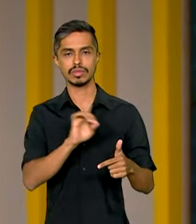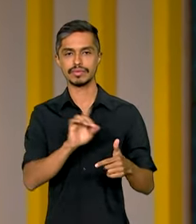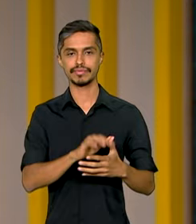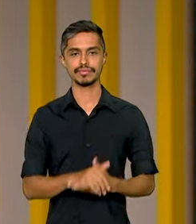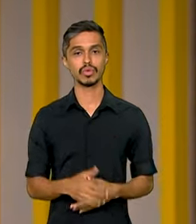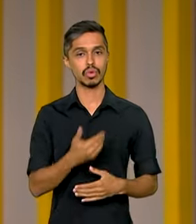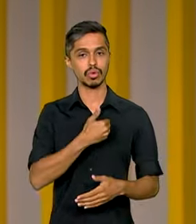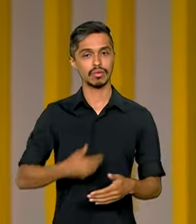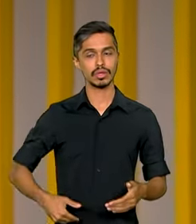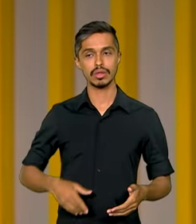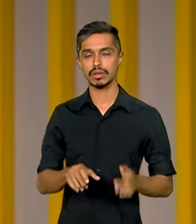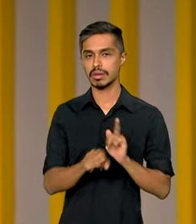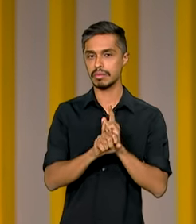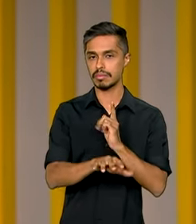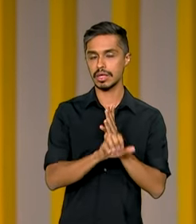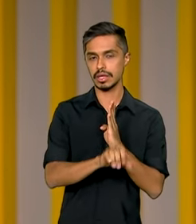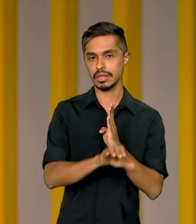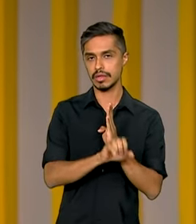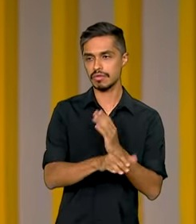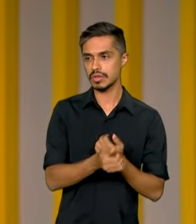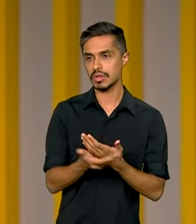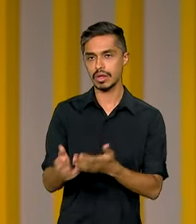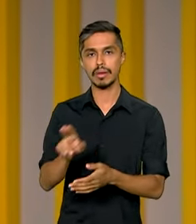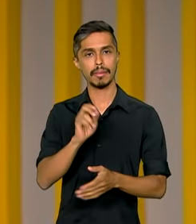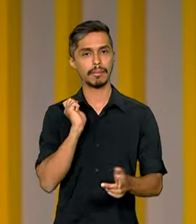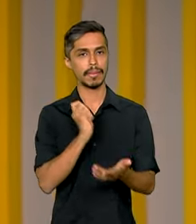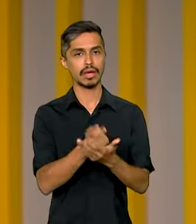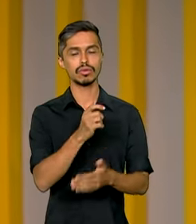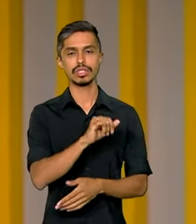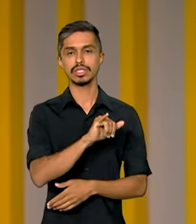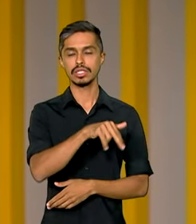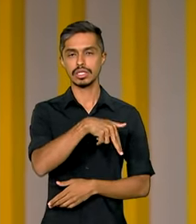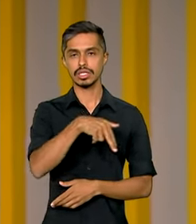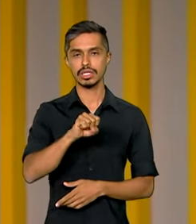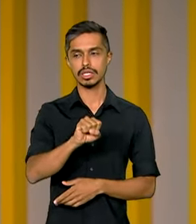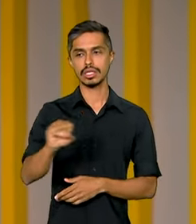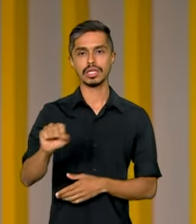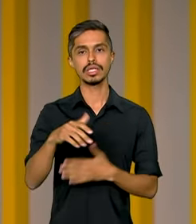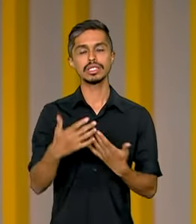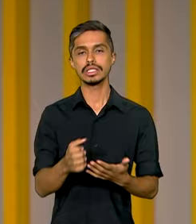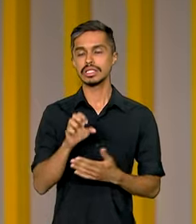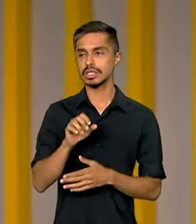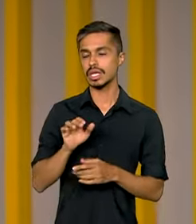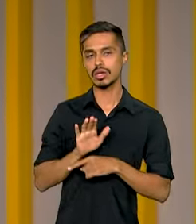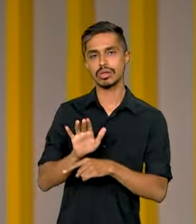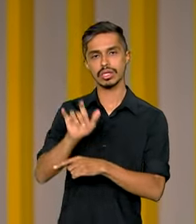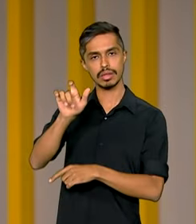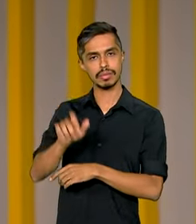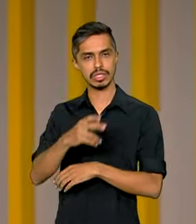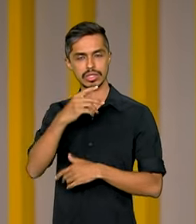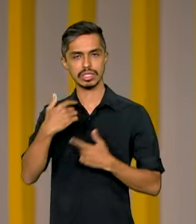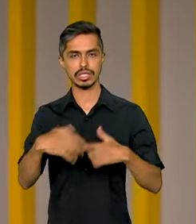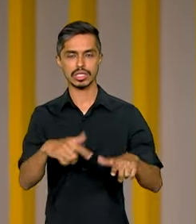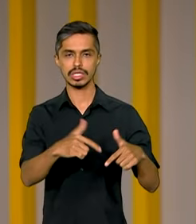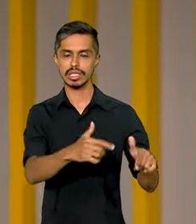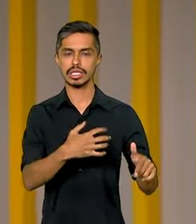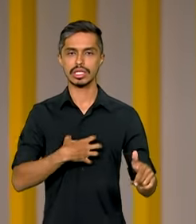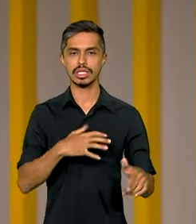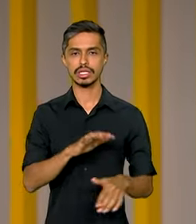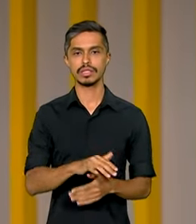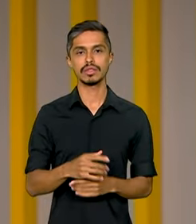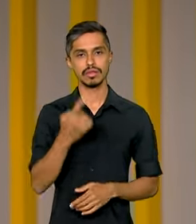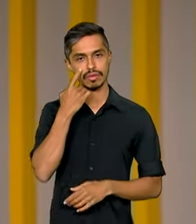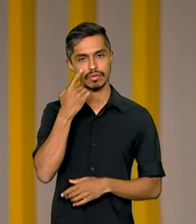concede benefícios previdenciários pagos pelo INSS para socorrer o trabalhador nessas condições. Veja na